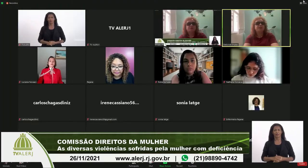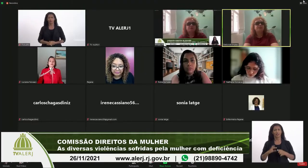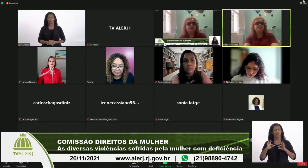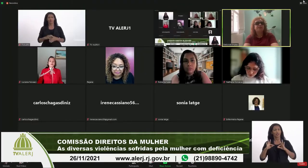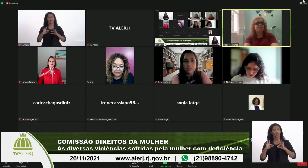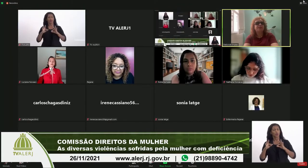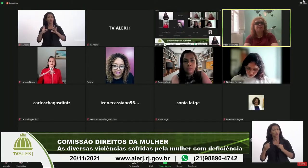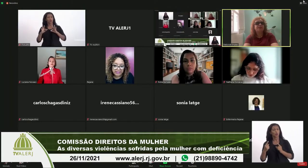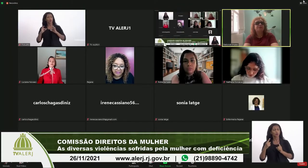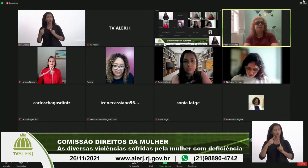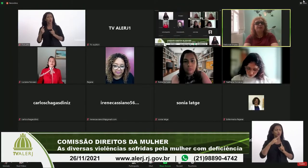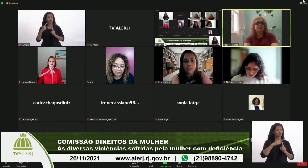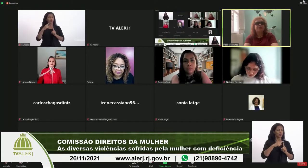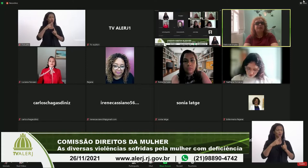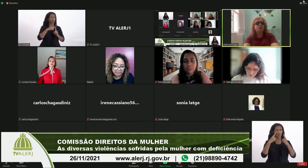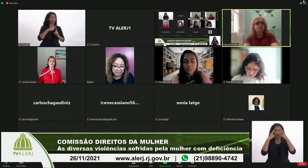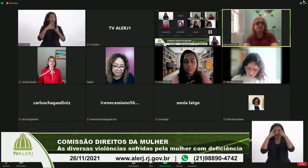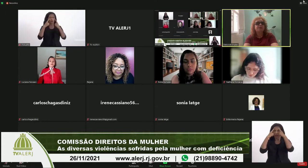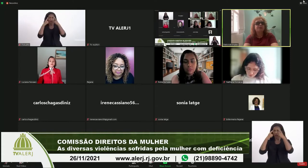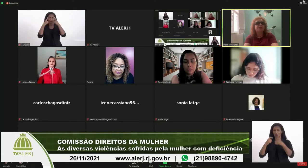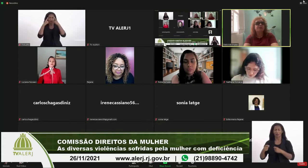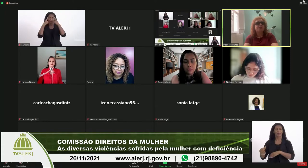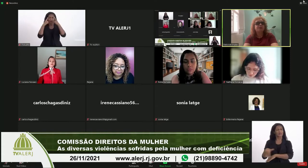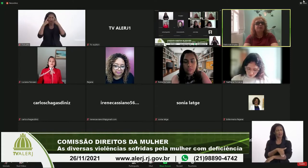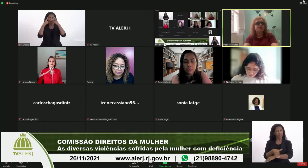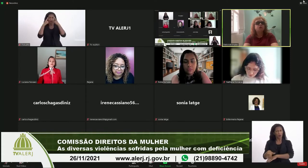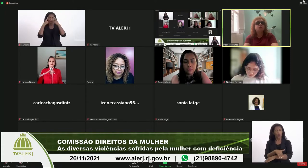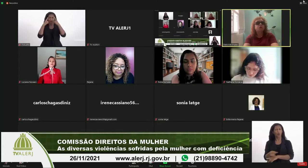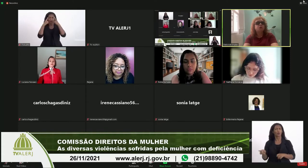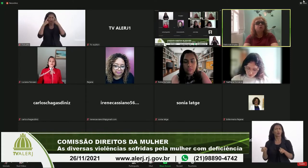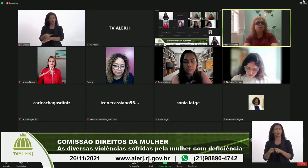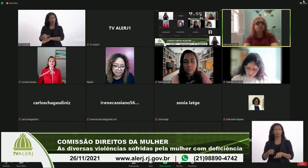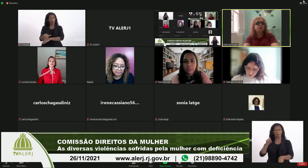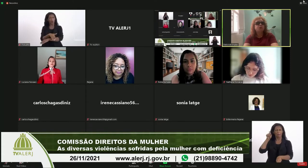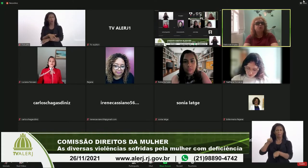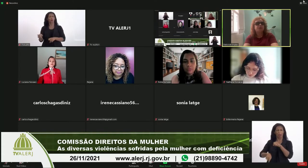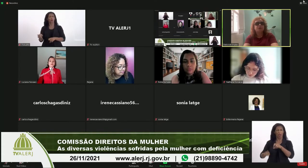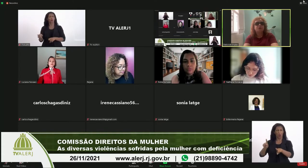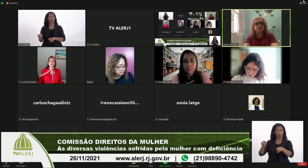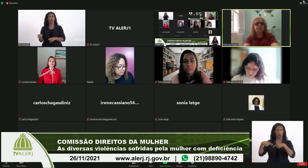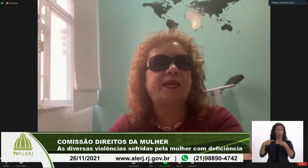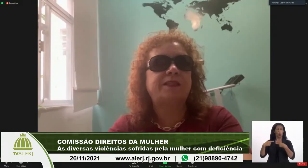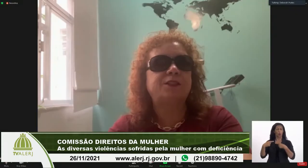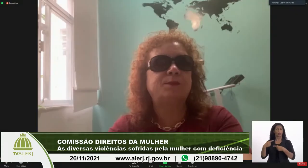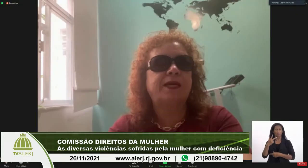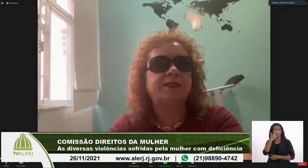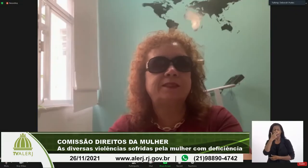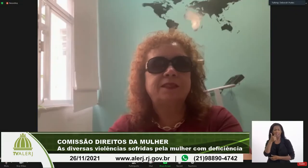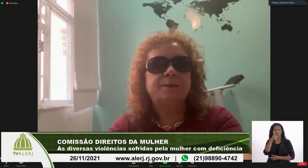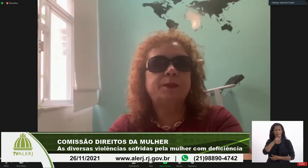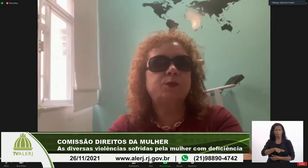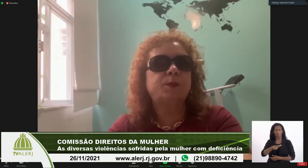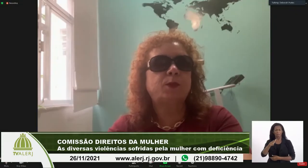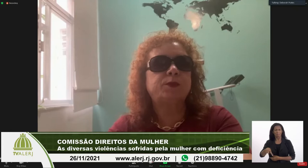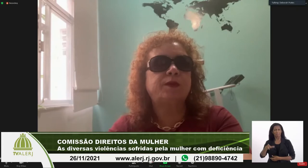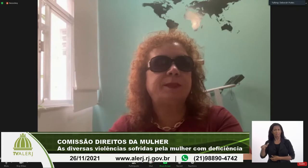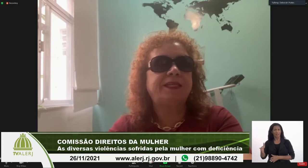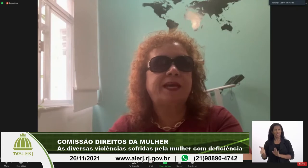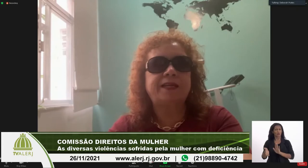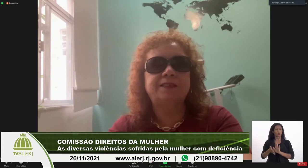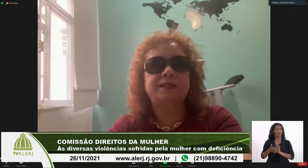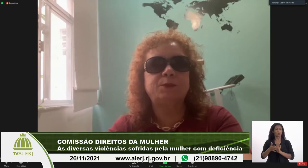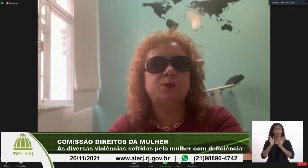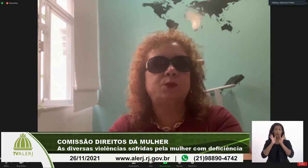de violência né é demais é na rua também o estupro contra nós ele se repete mais pelos próprios